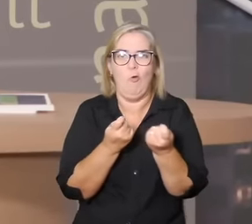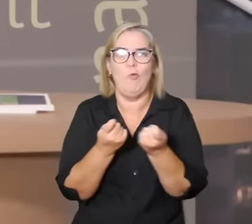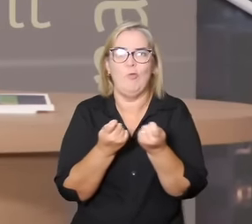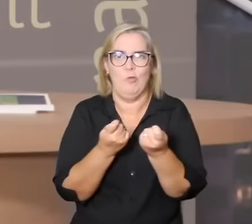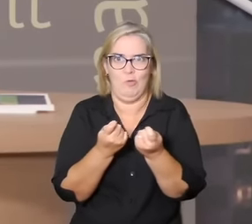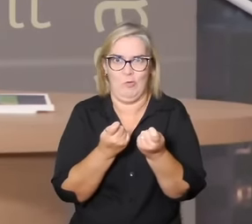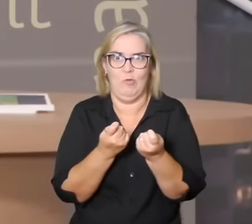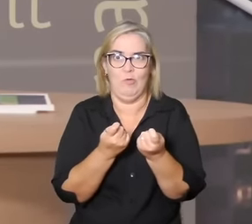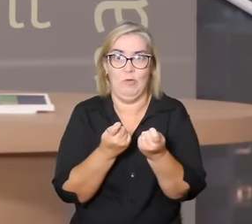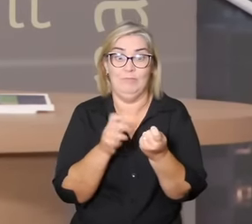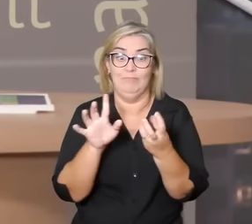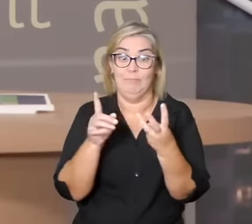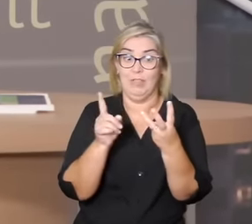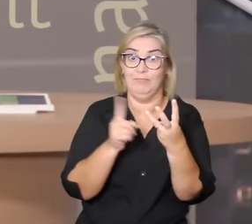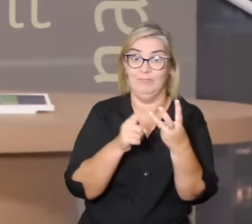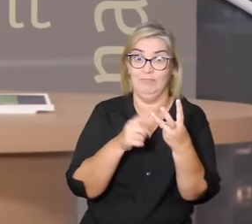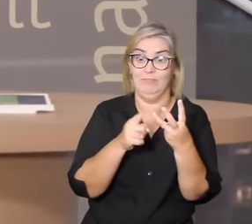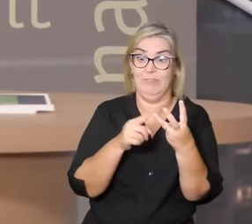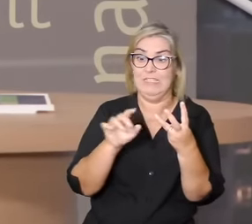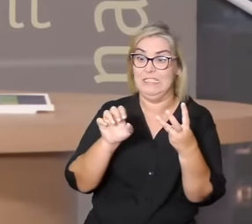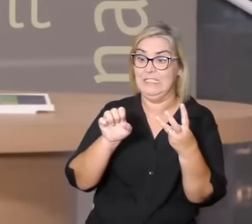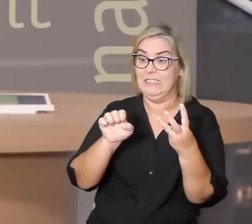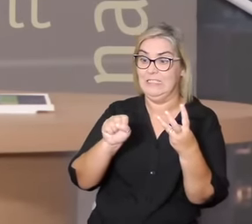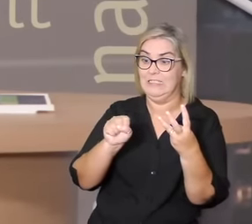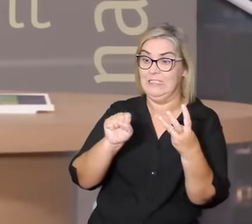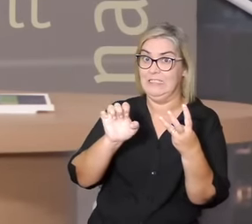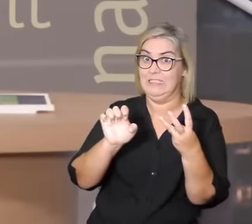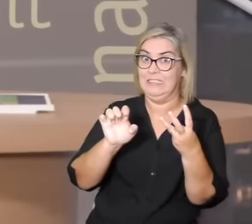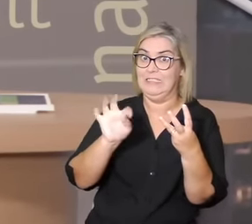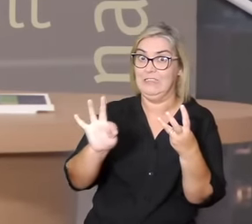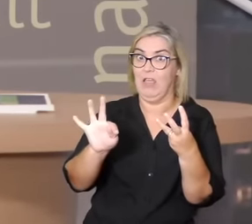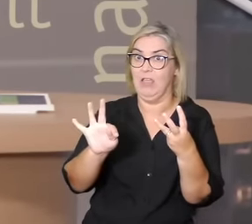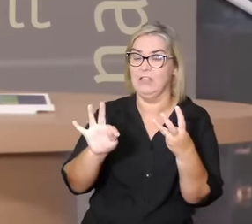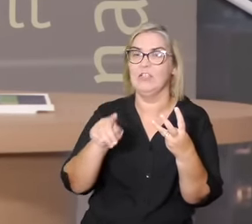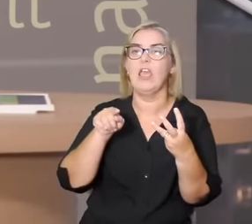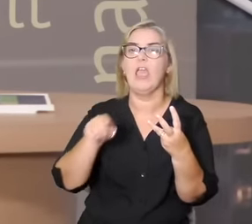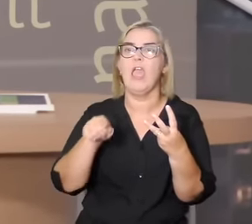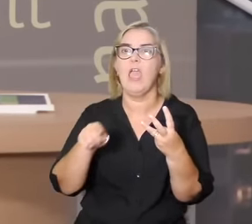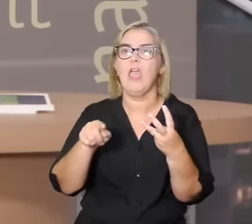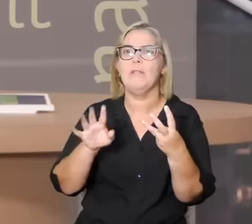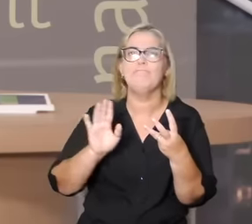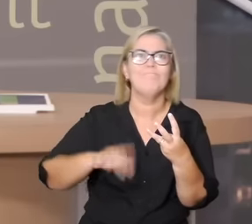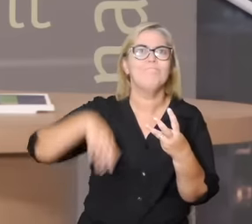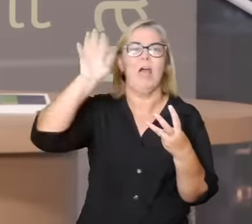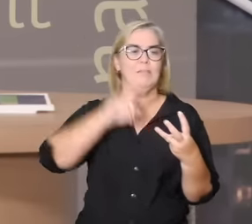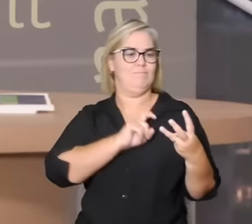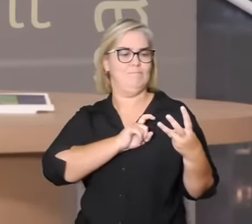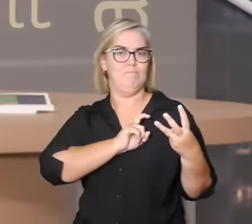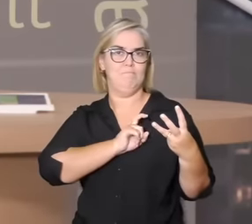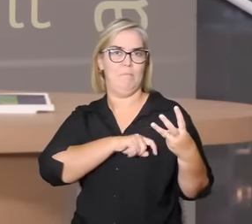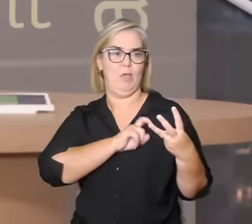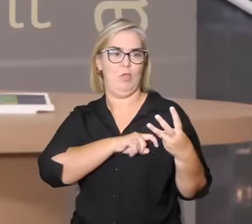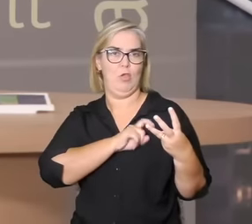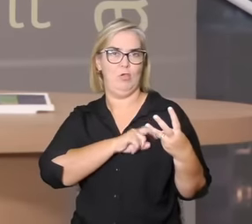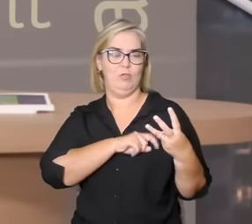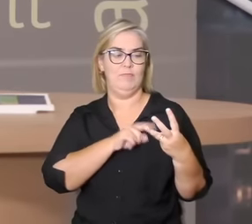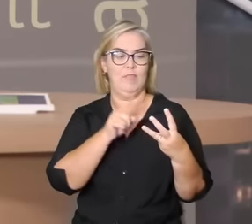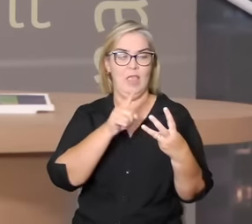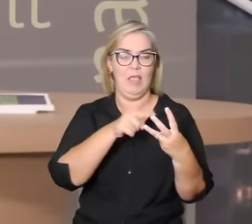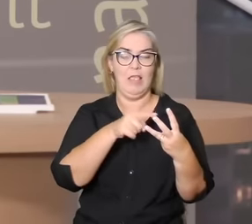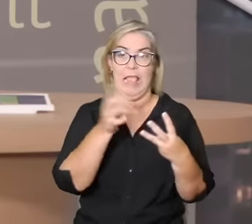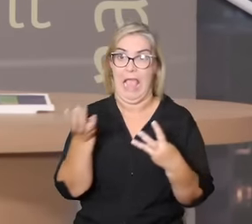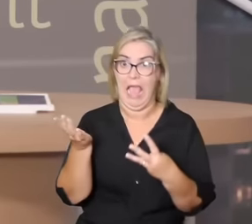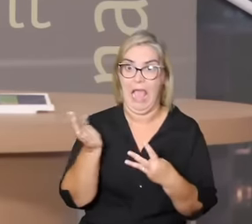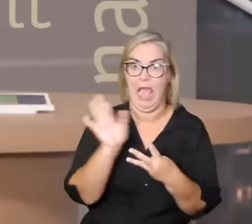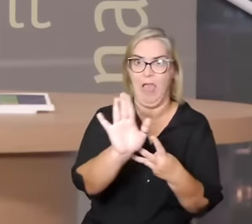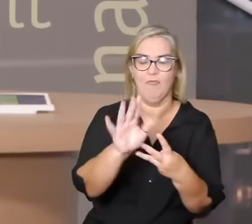e impede, e é o amor que torna possível que ela se restaure, que alguma coisa seja restaurada. e que